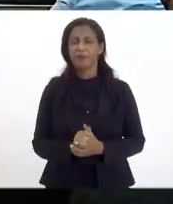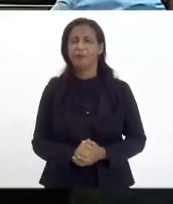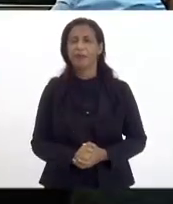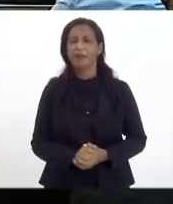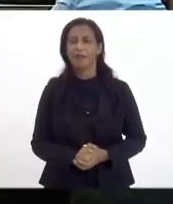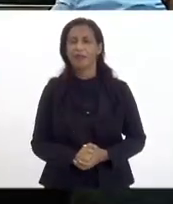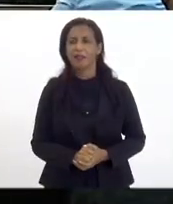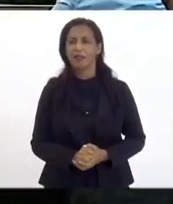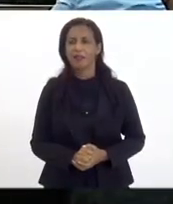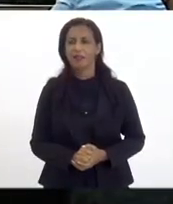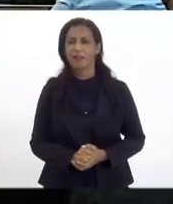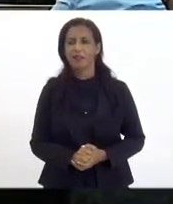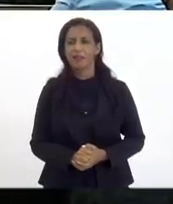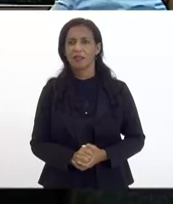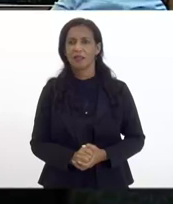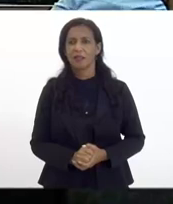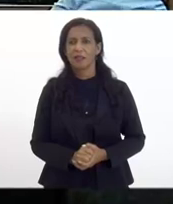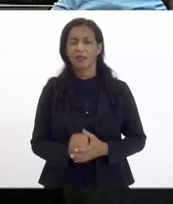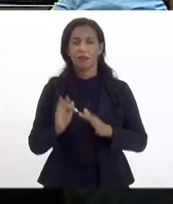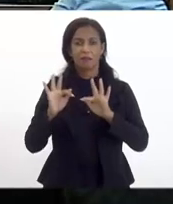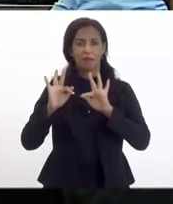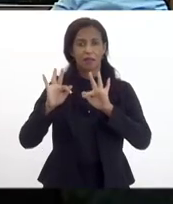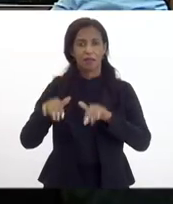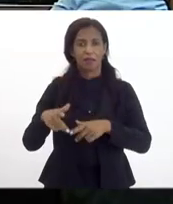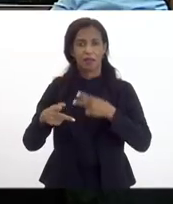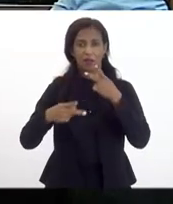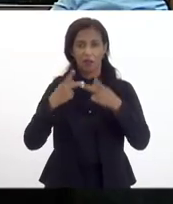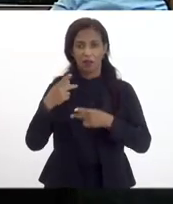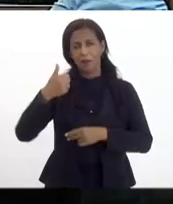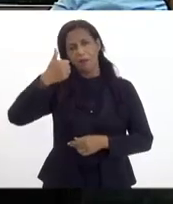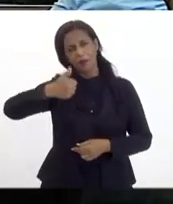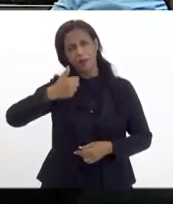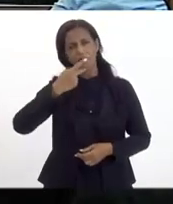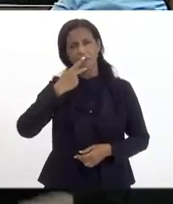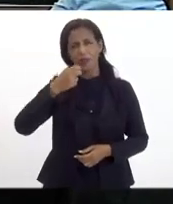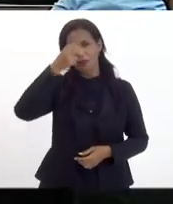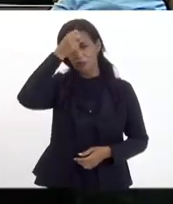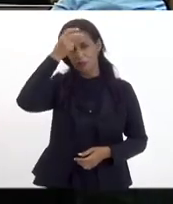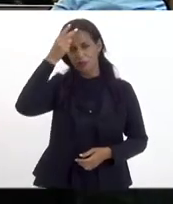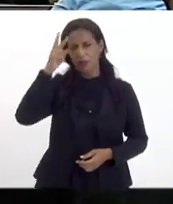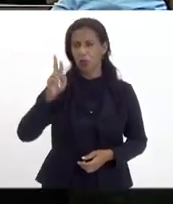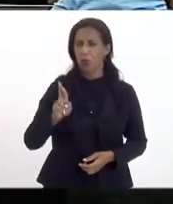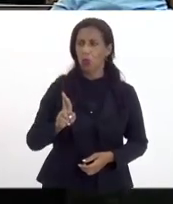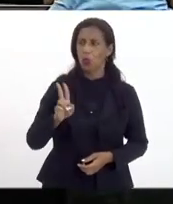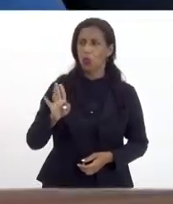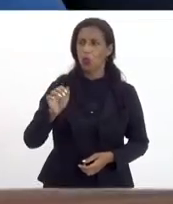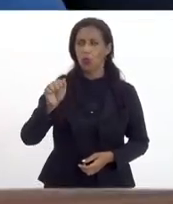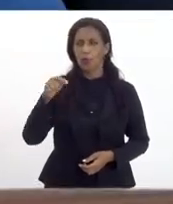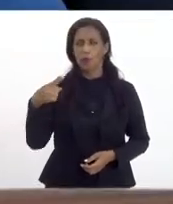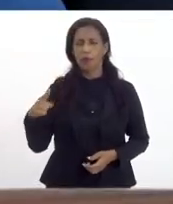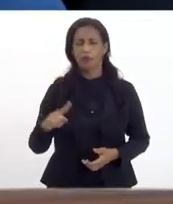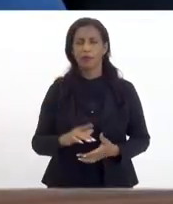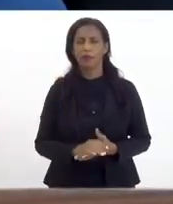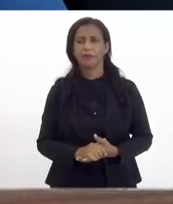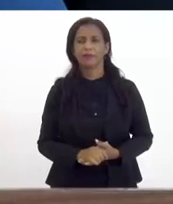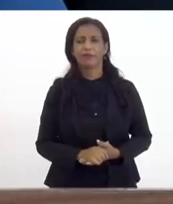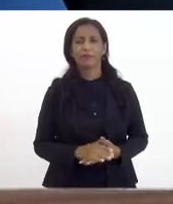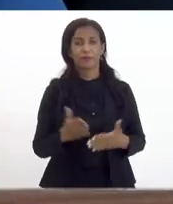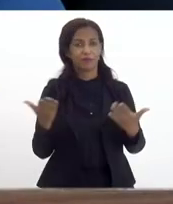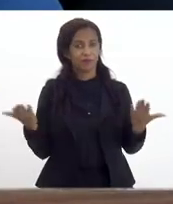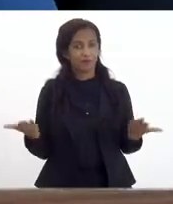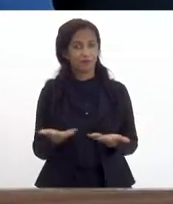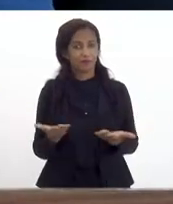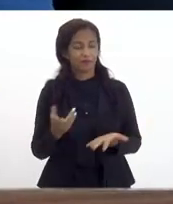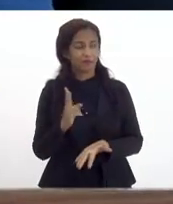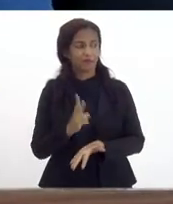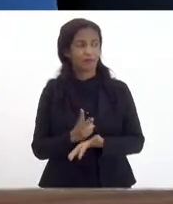para as considerações finais primeiro dizer ao prefeito Rubão que agora mesmo